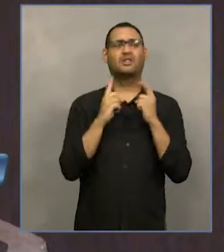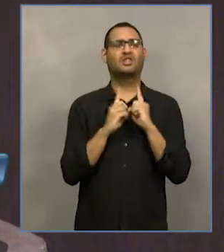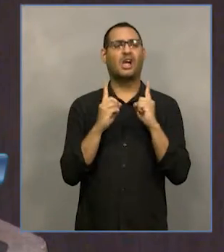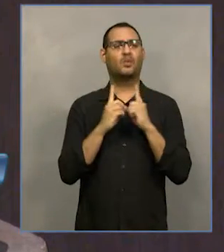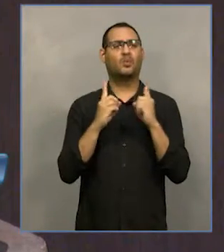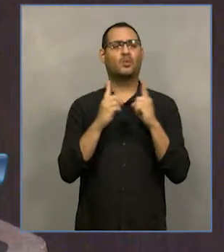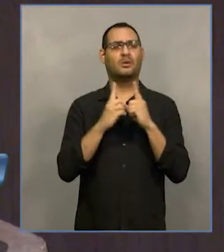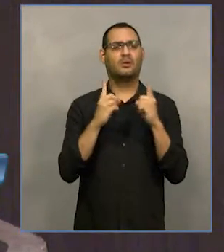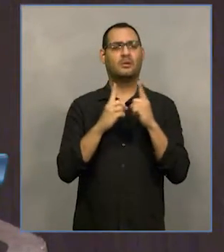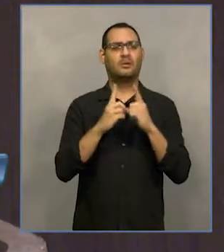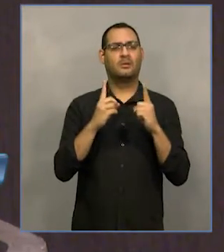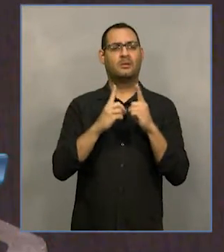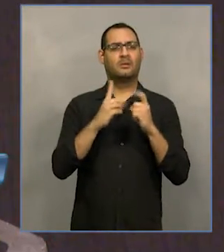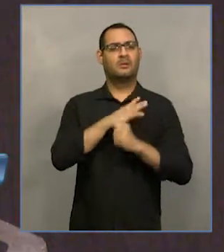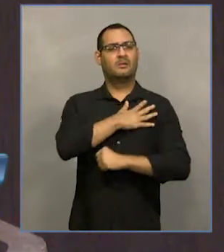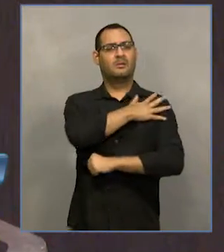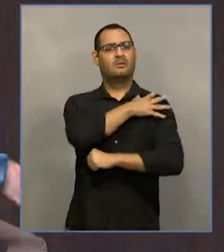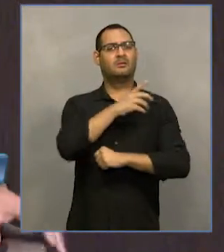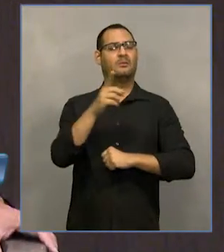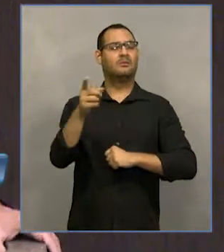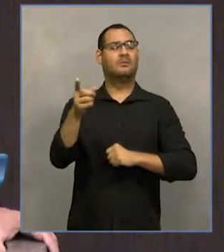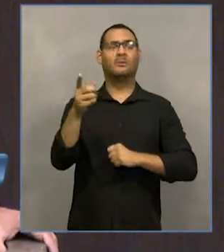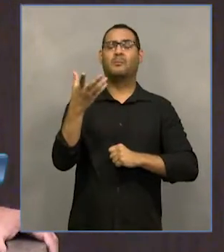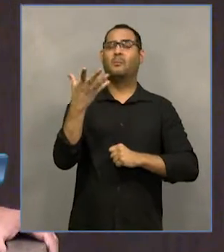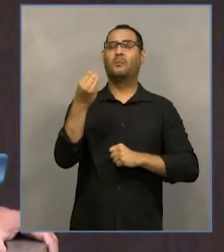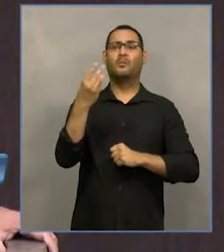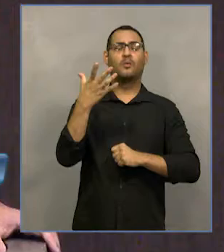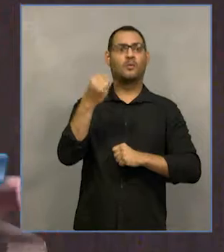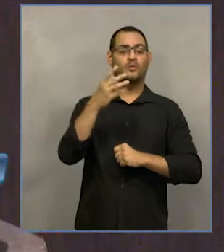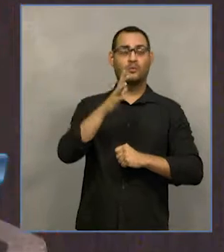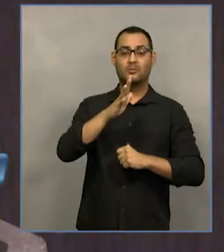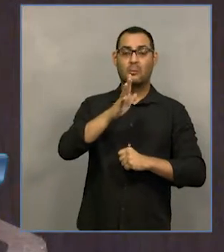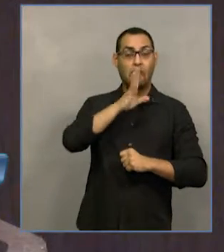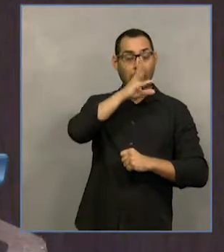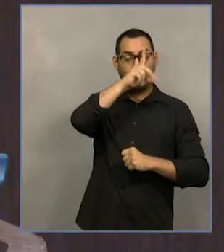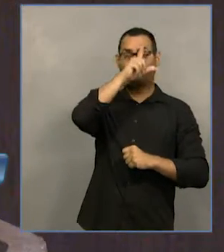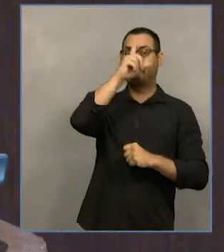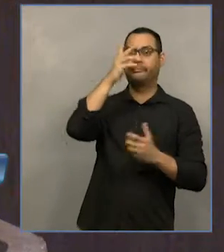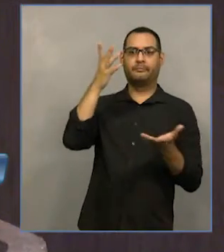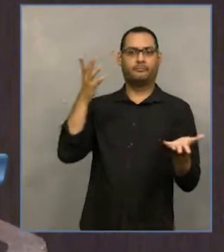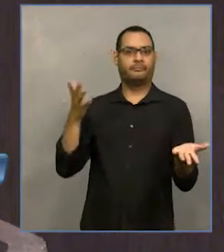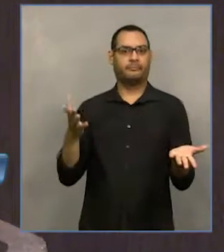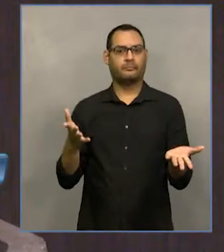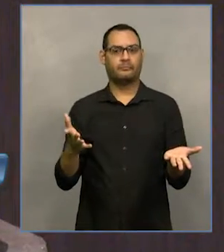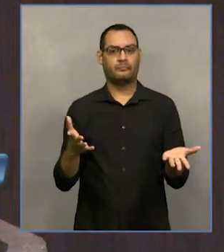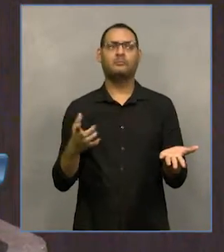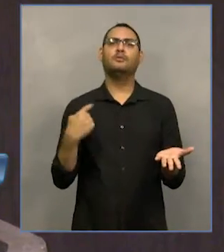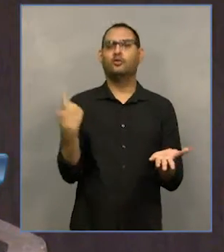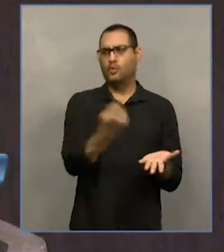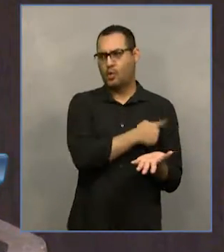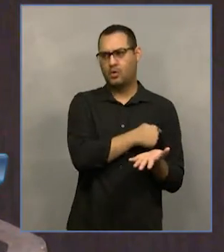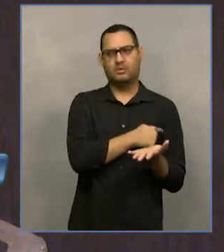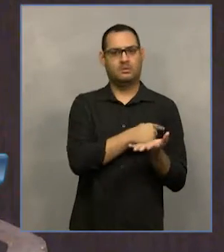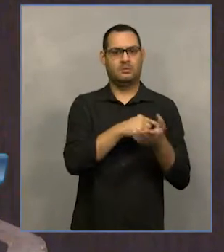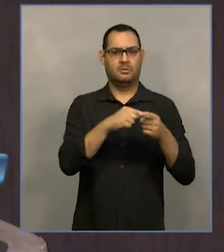é um grave equívoco. Portanto, nós aqui apelamos para que todas...